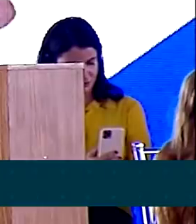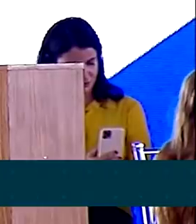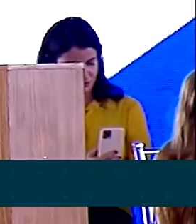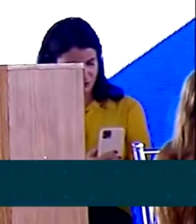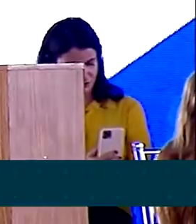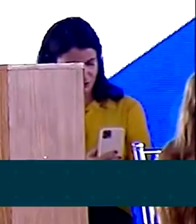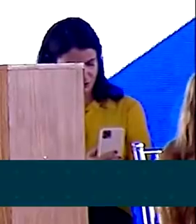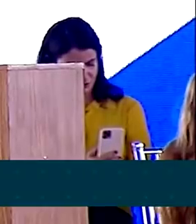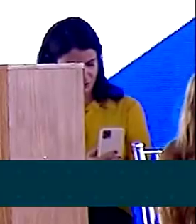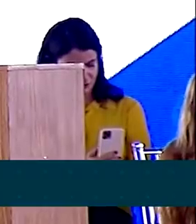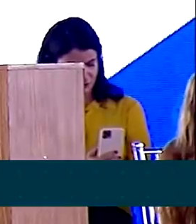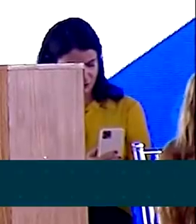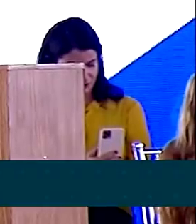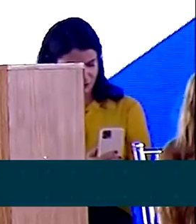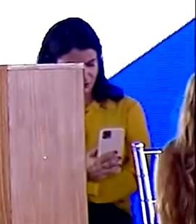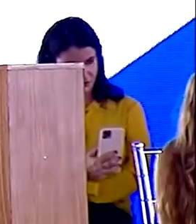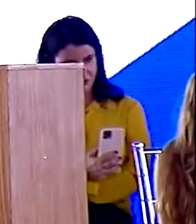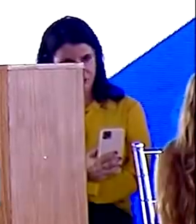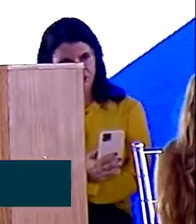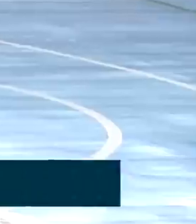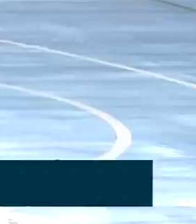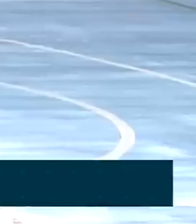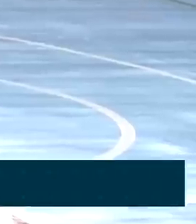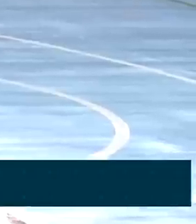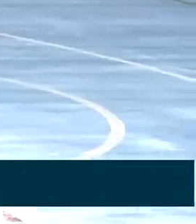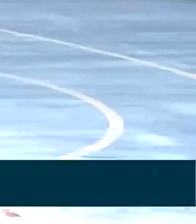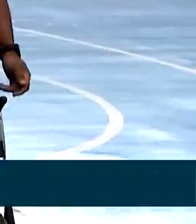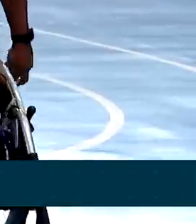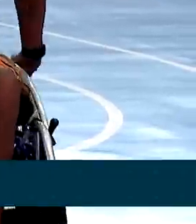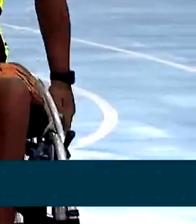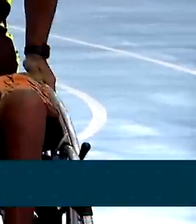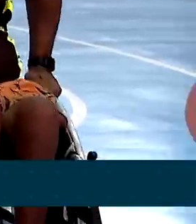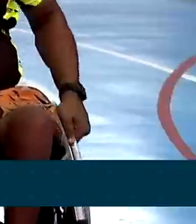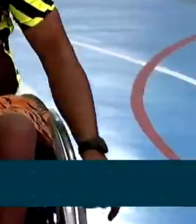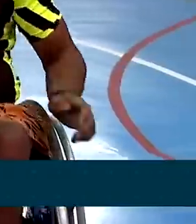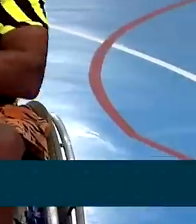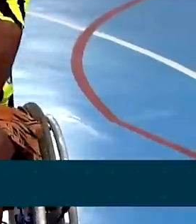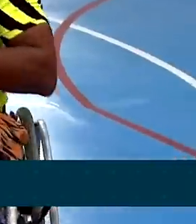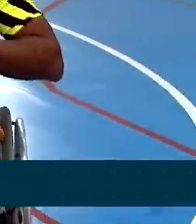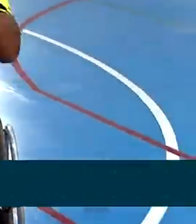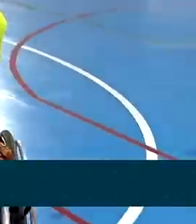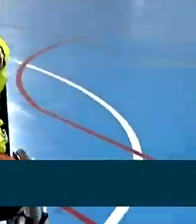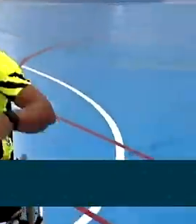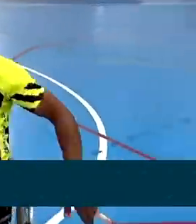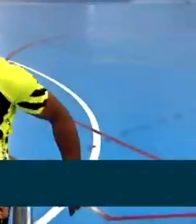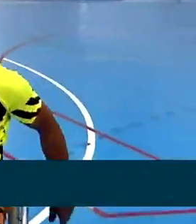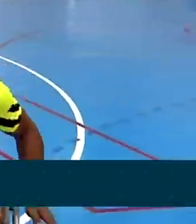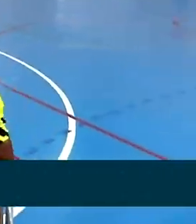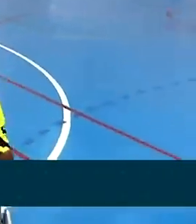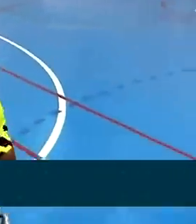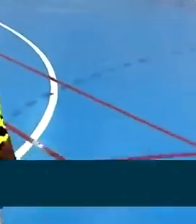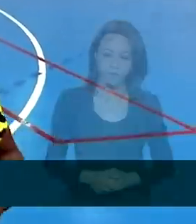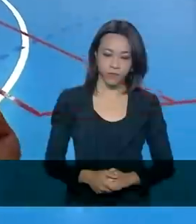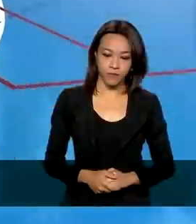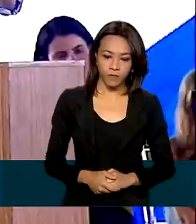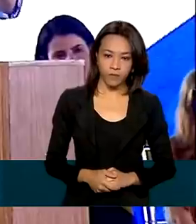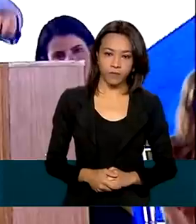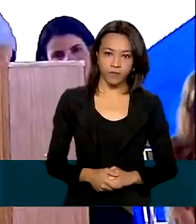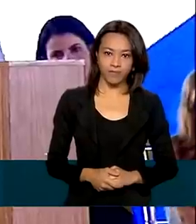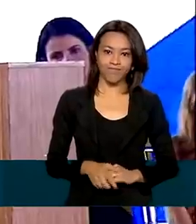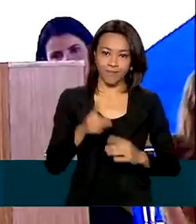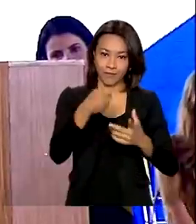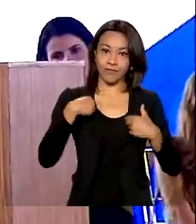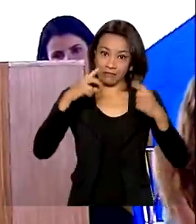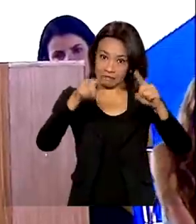vírgula daquela que a gente mexe numa burocracia para poder destravar um processo, a gente sabe que isso chega na ponta